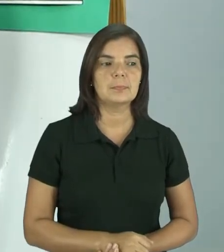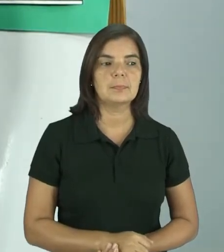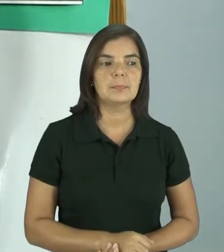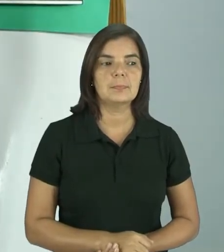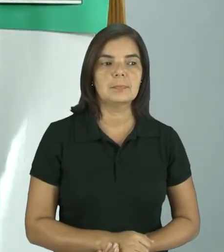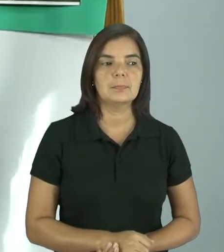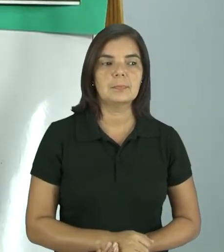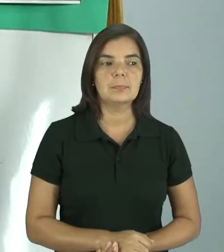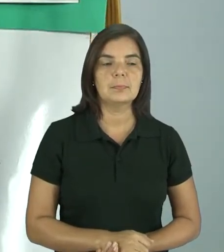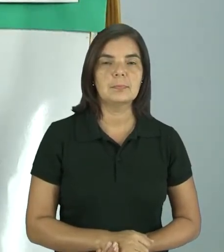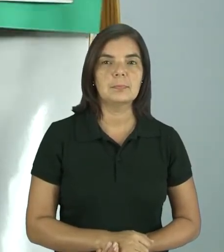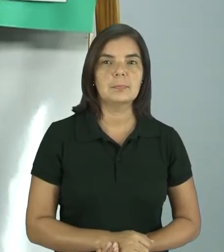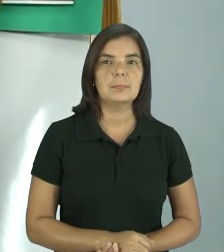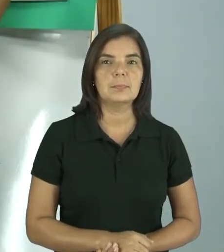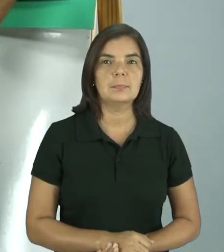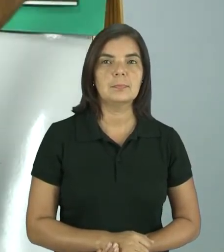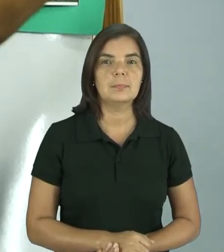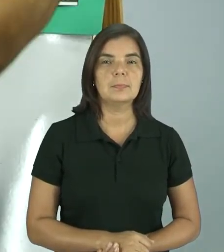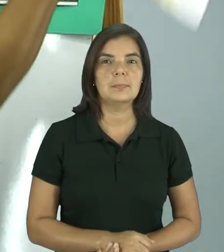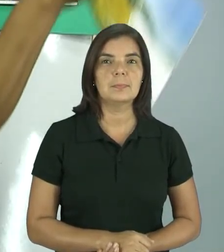Então, eu vou tirar aqui.